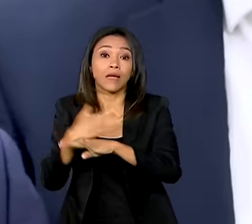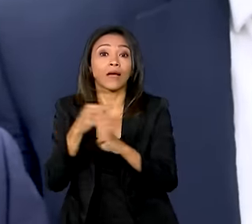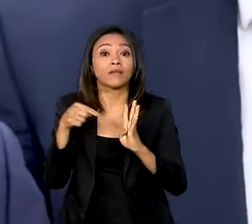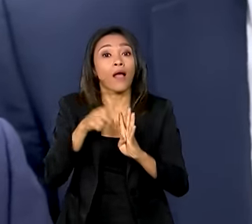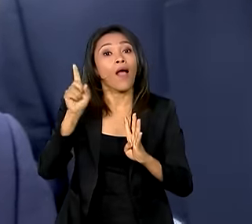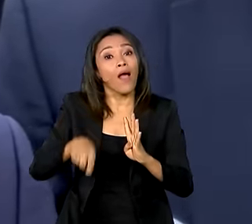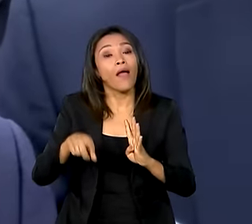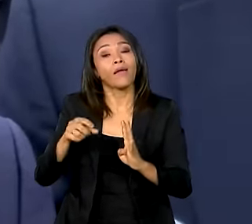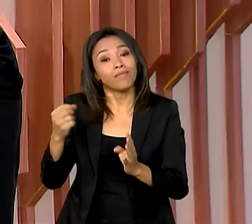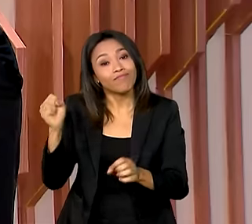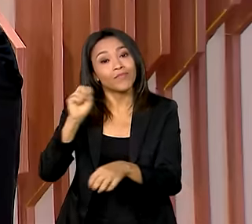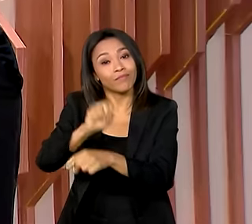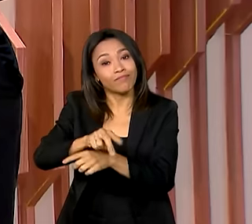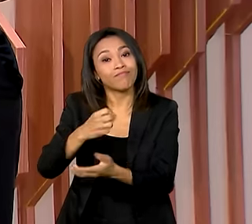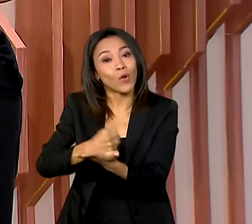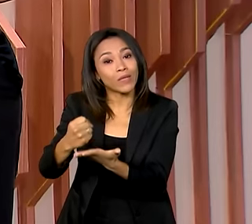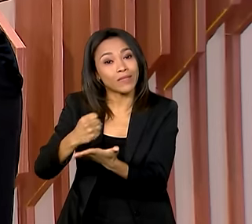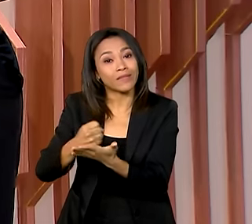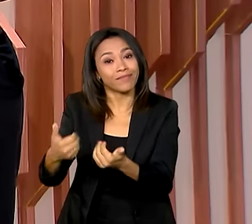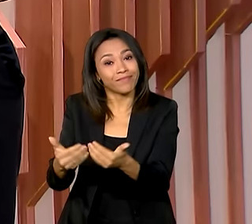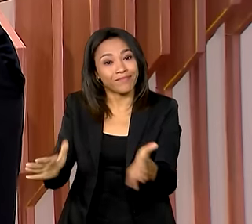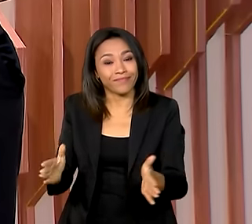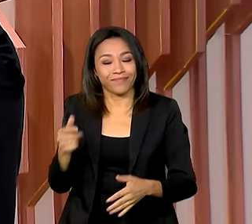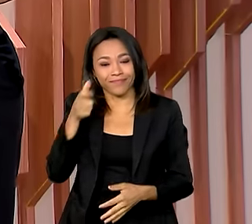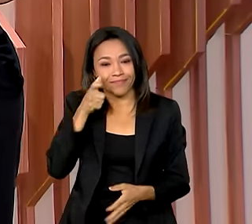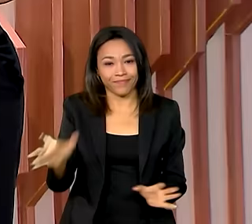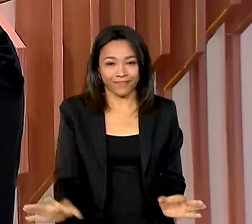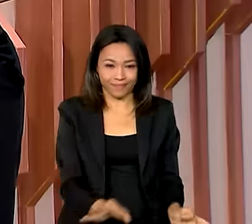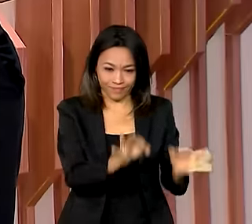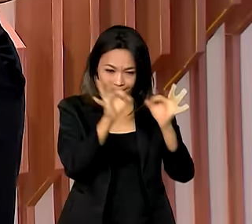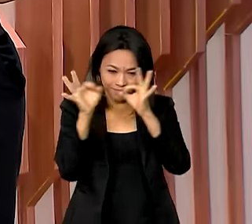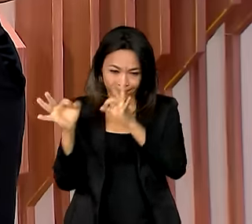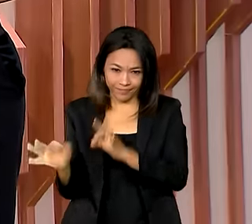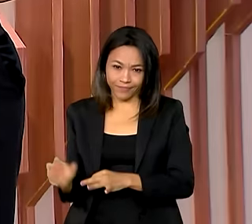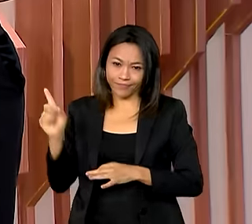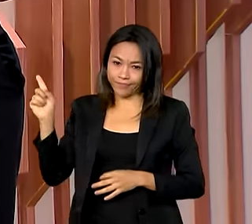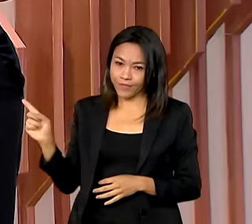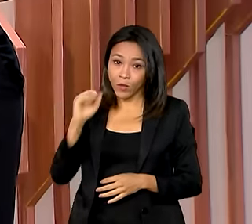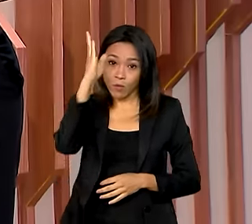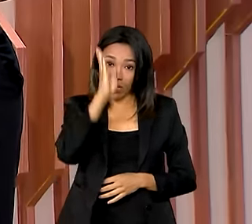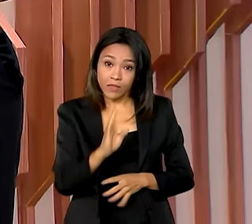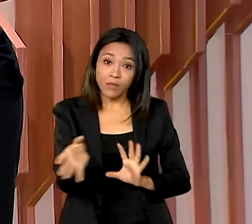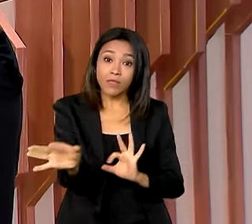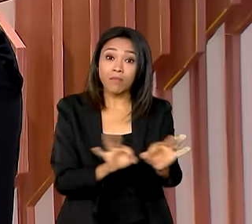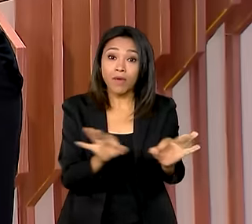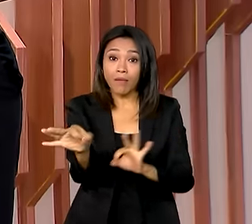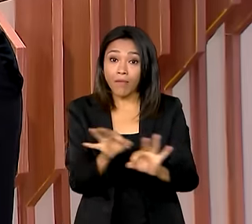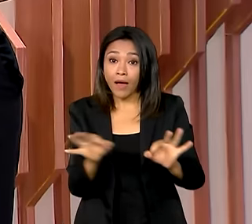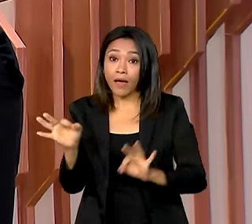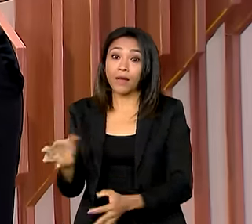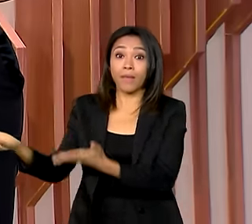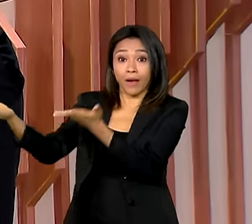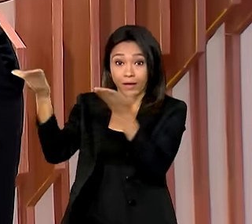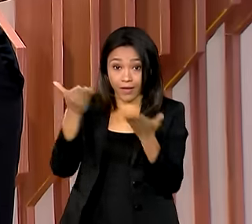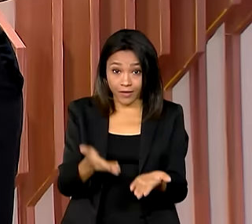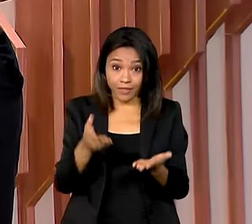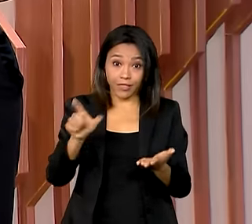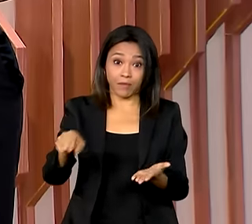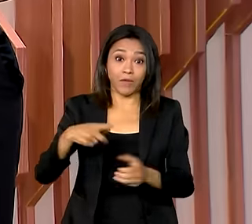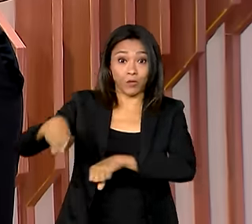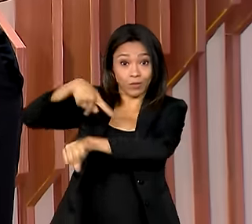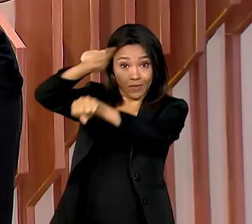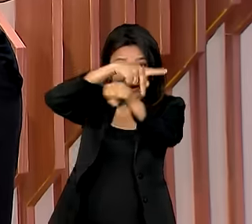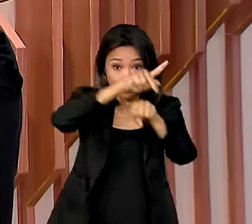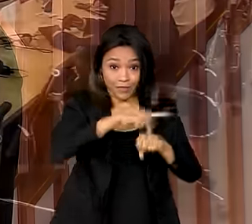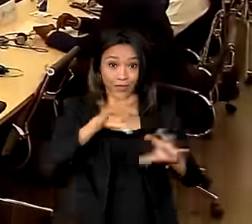emprego que é gerado. E veja a seguir, está chegando, o Brasil se prepara para receber os chefes de Estado do